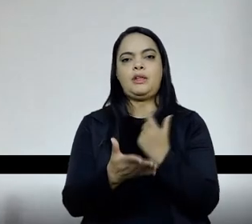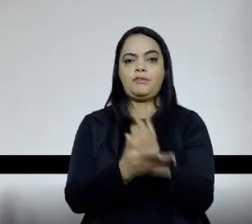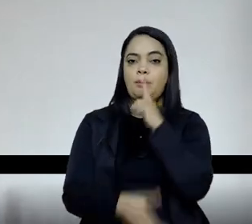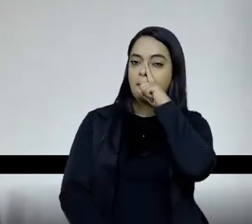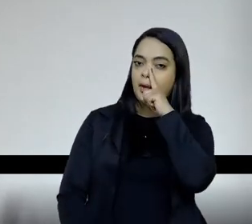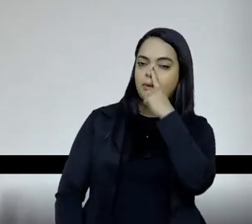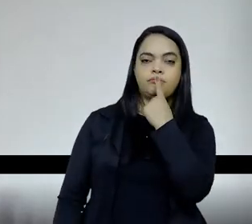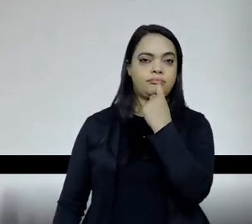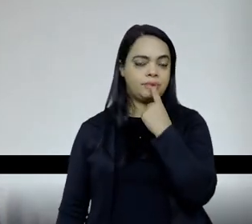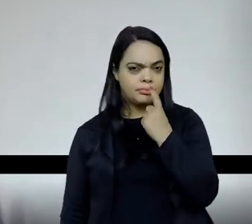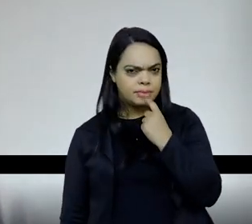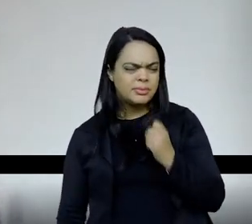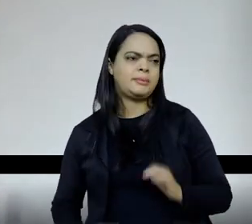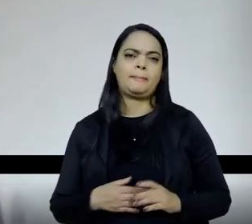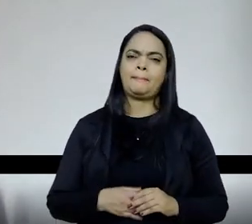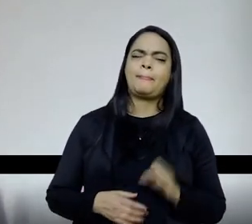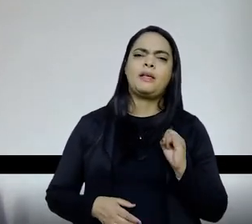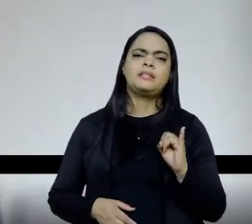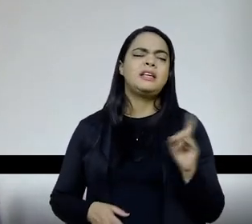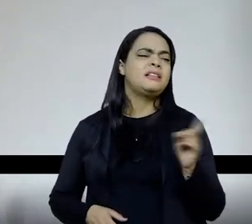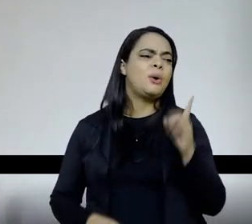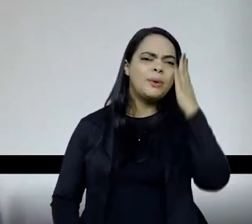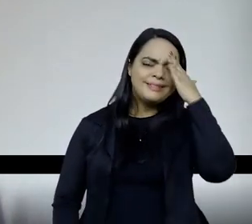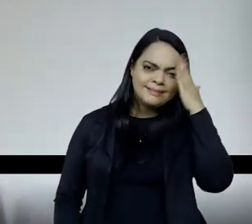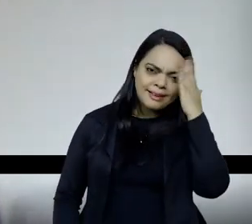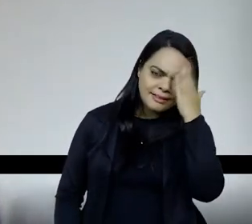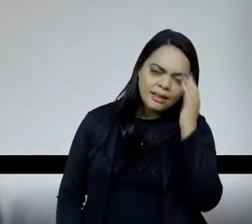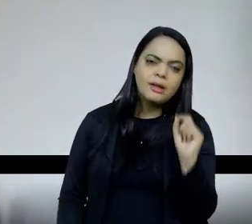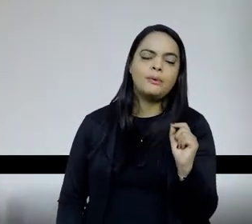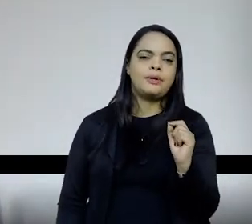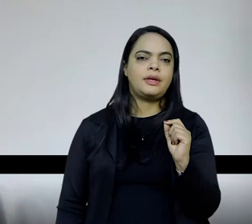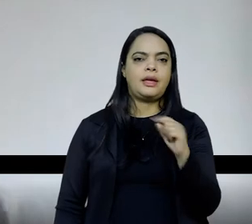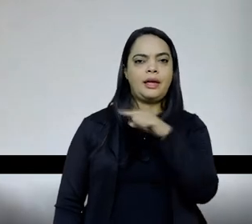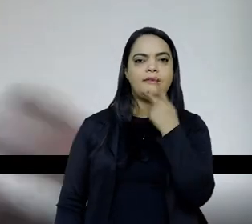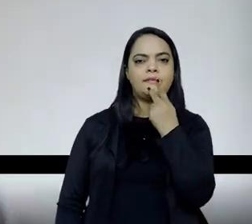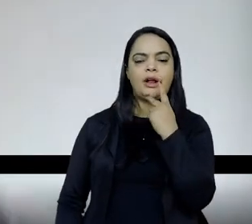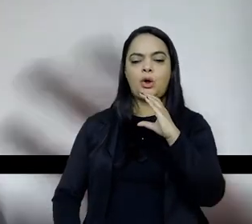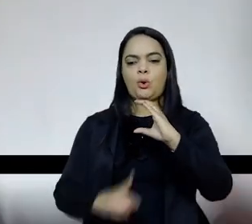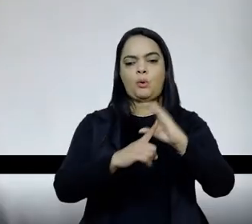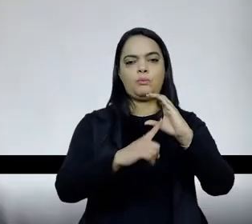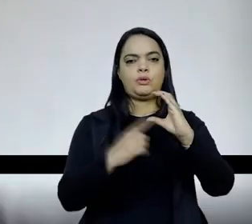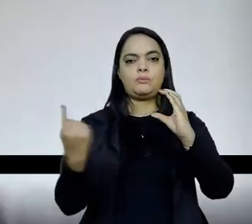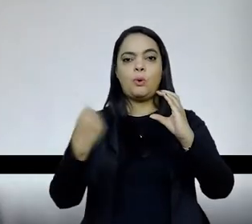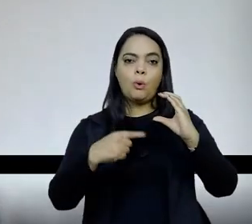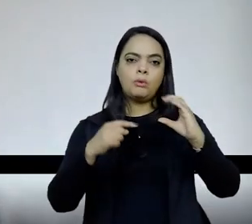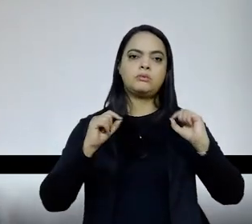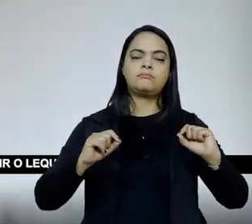se a gente não entender o integralismo, essas novas formas, aquilo que ele fala do anticomunismo, de que grupos são esses que encarram...